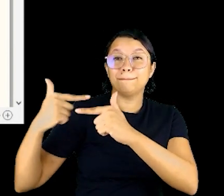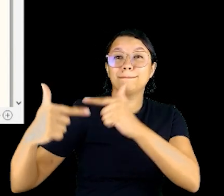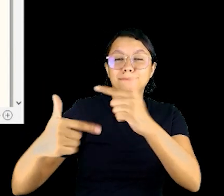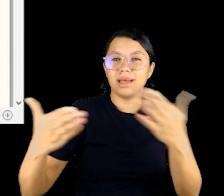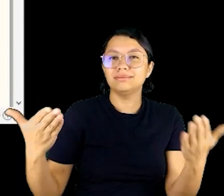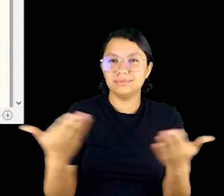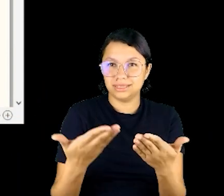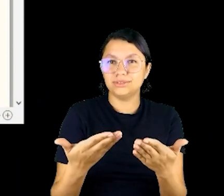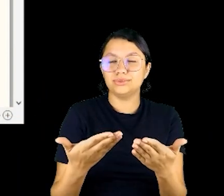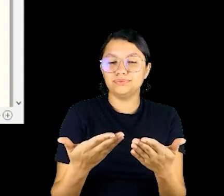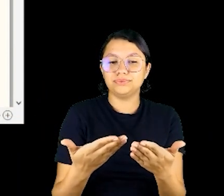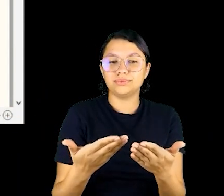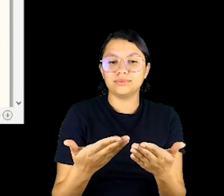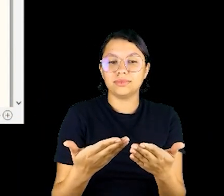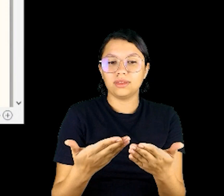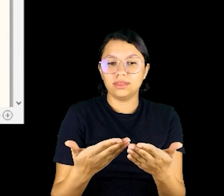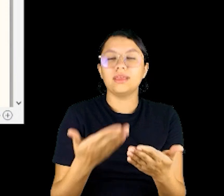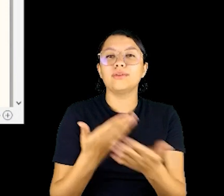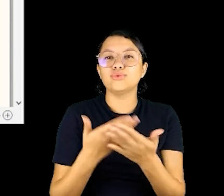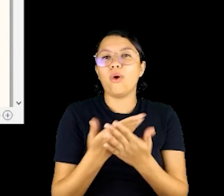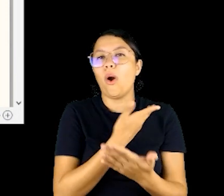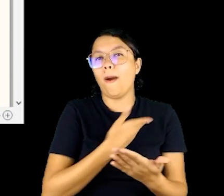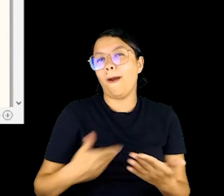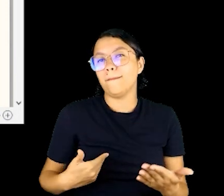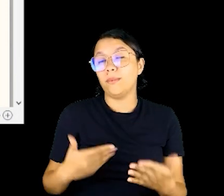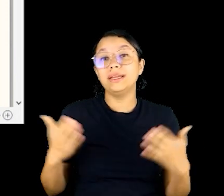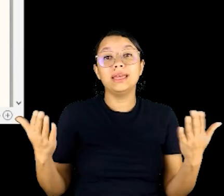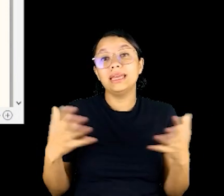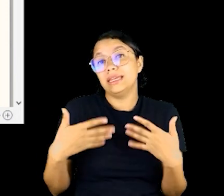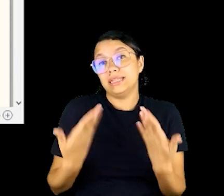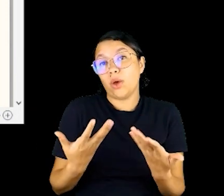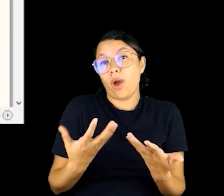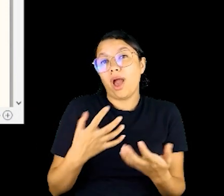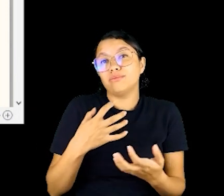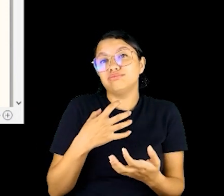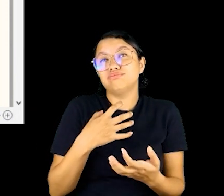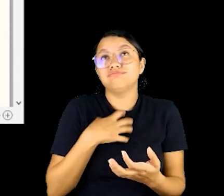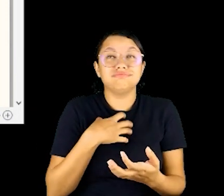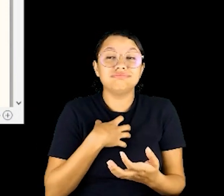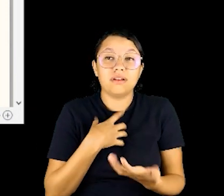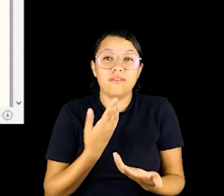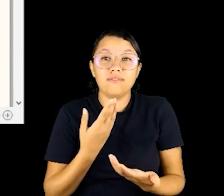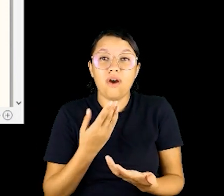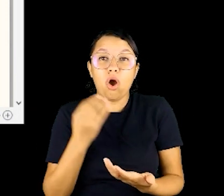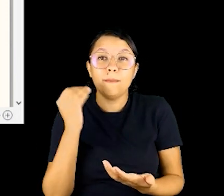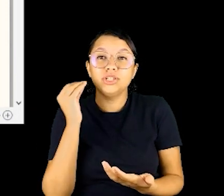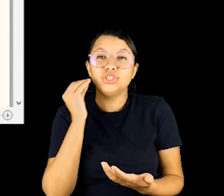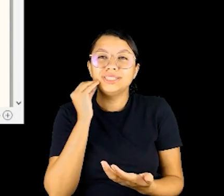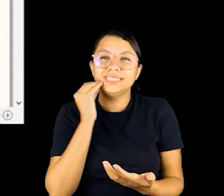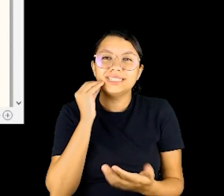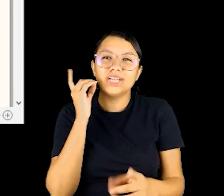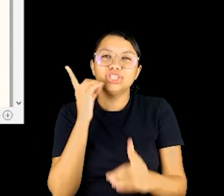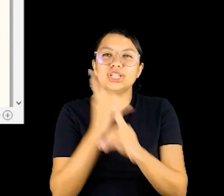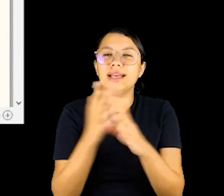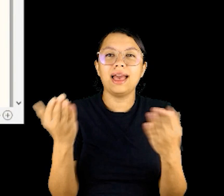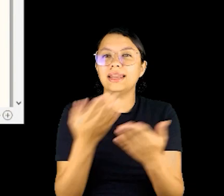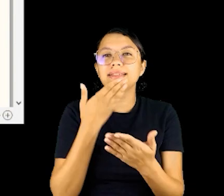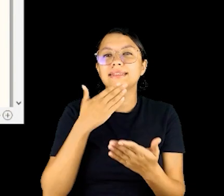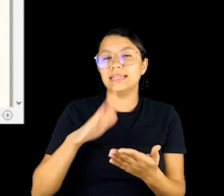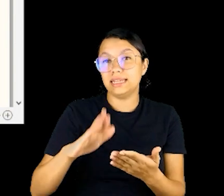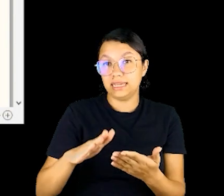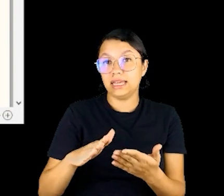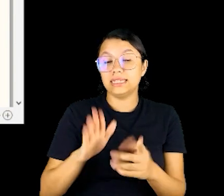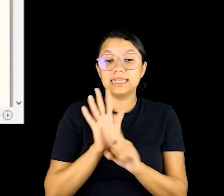gerações dentro da rede pública de ensino. Então, é uma forma de nós tentar enxergar um pouquinho nessas crianças e